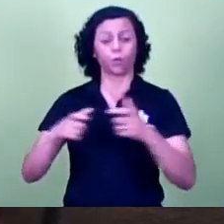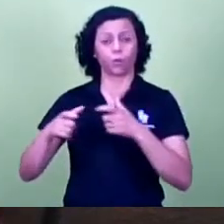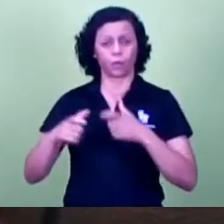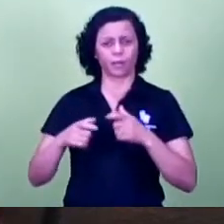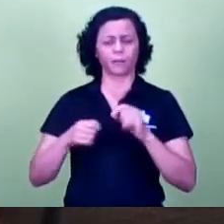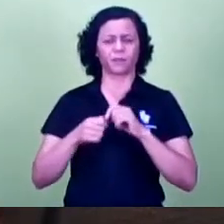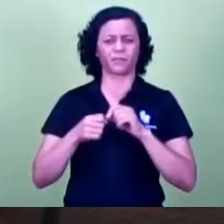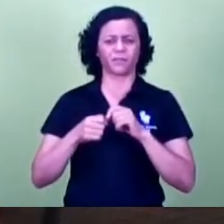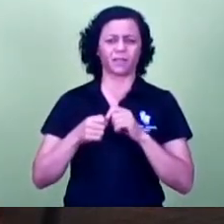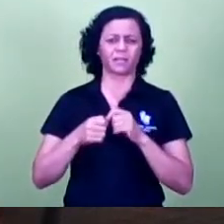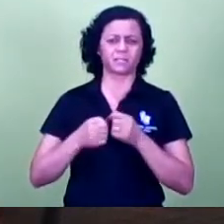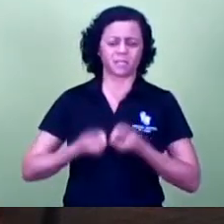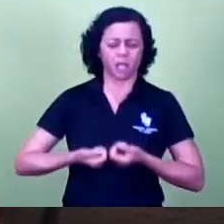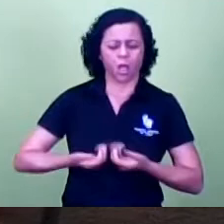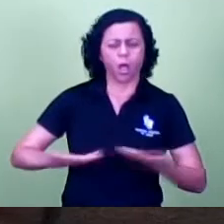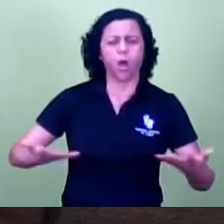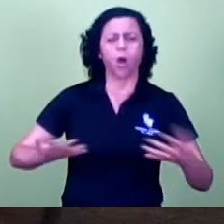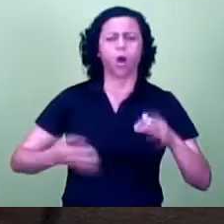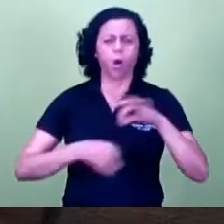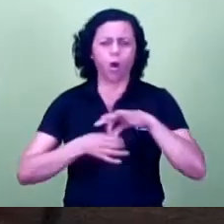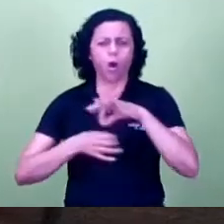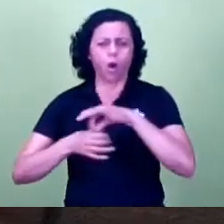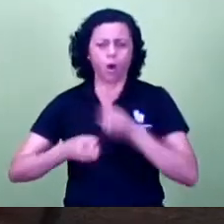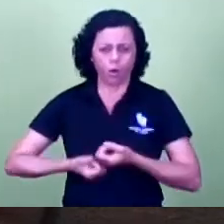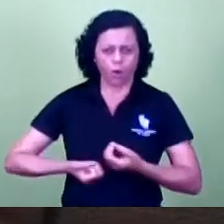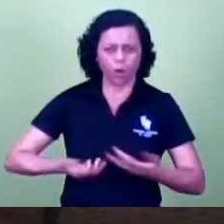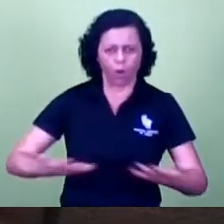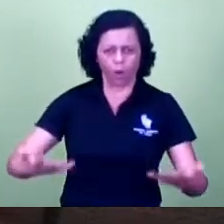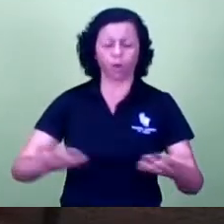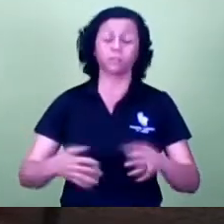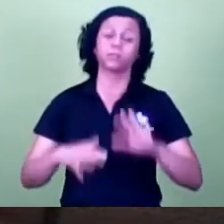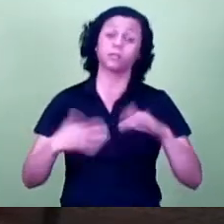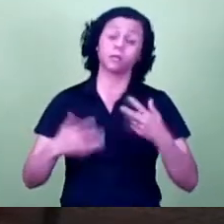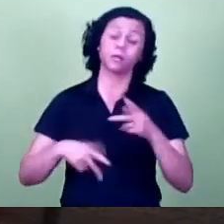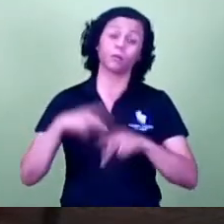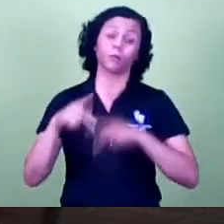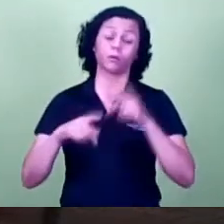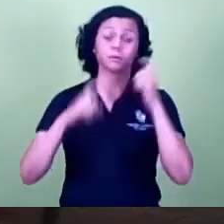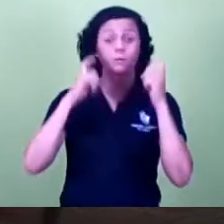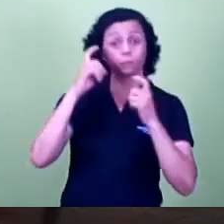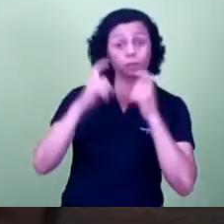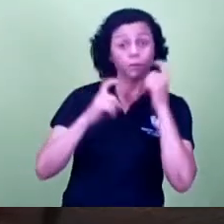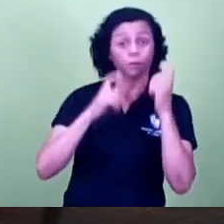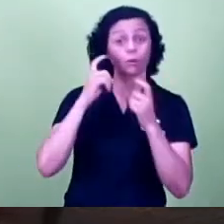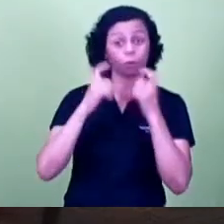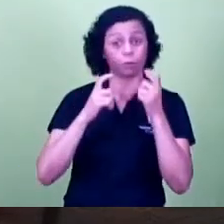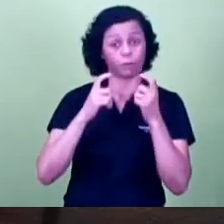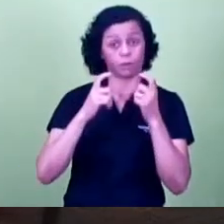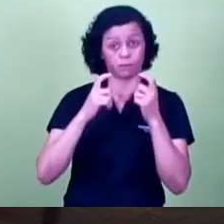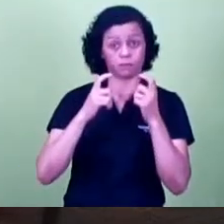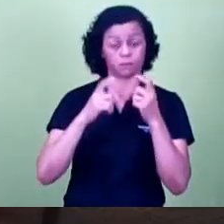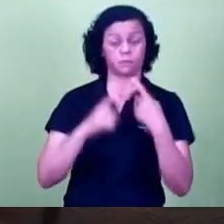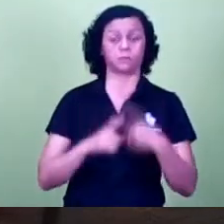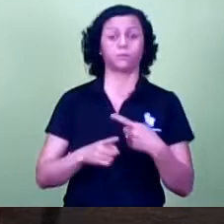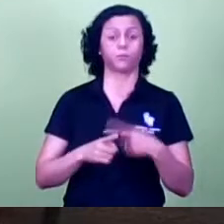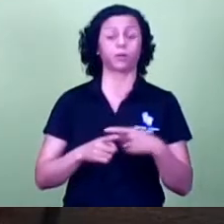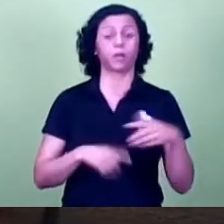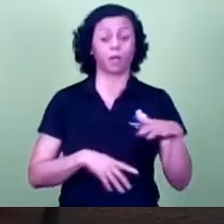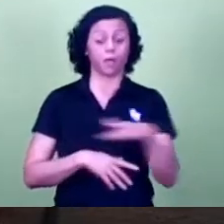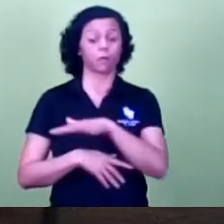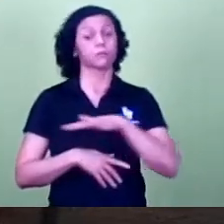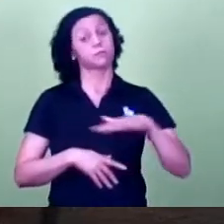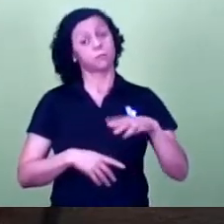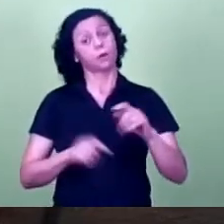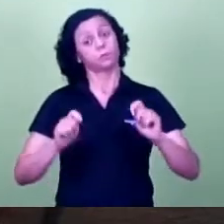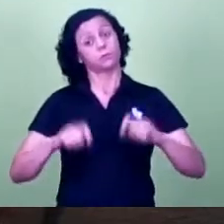hortinhas e tal, e a população preocupada com aquilo ali. Acho que é um espaço que poderia